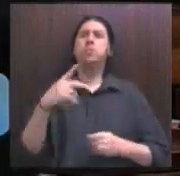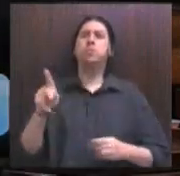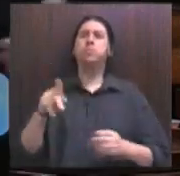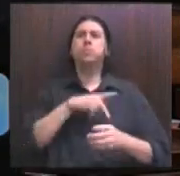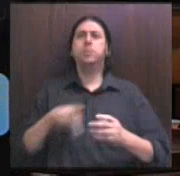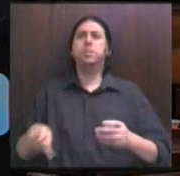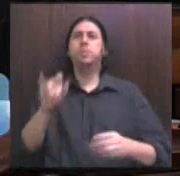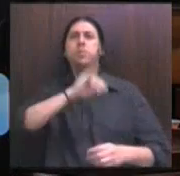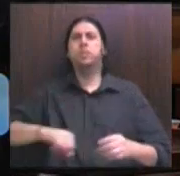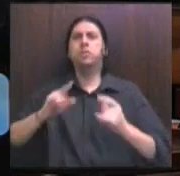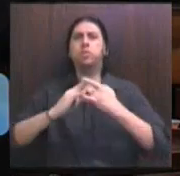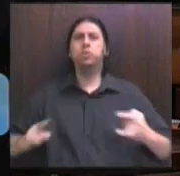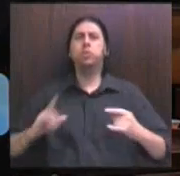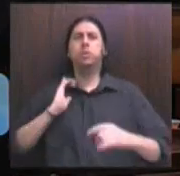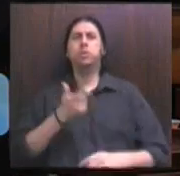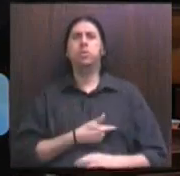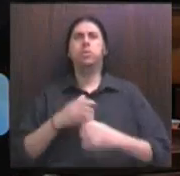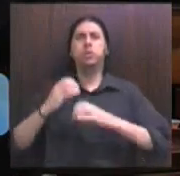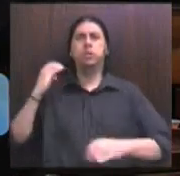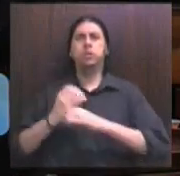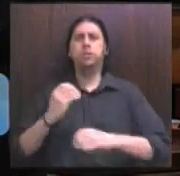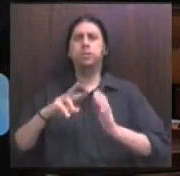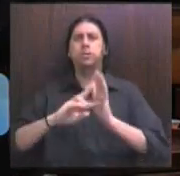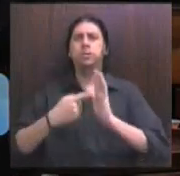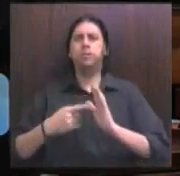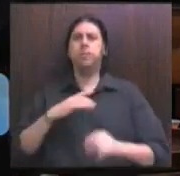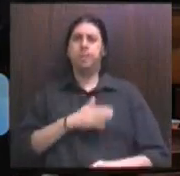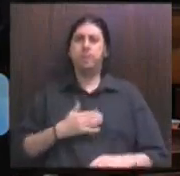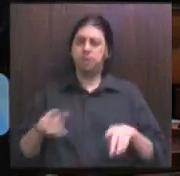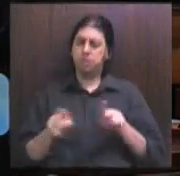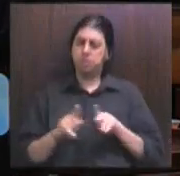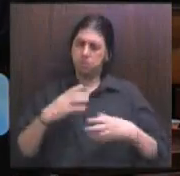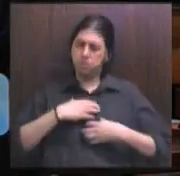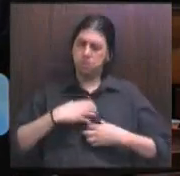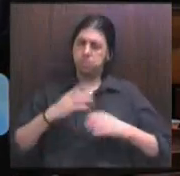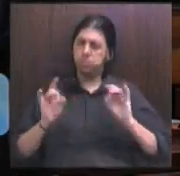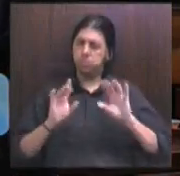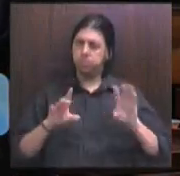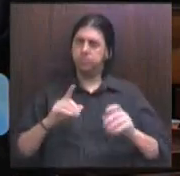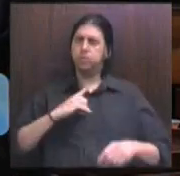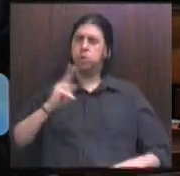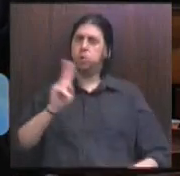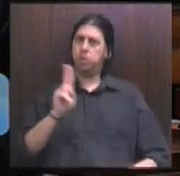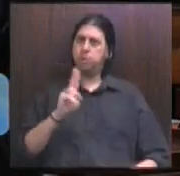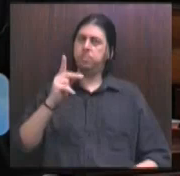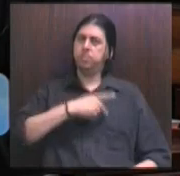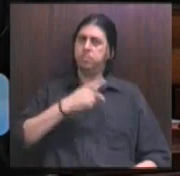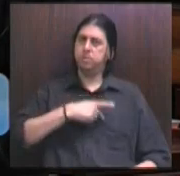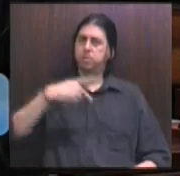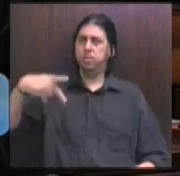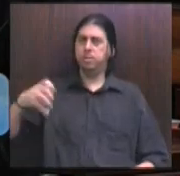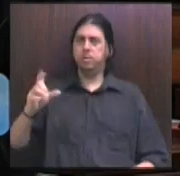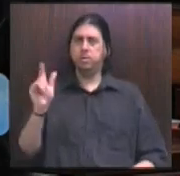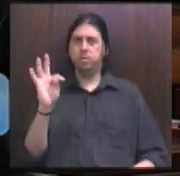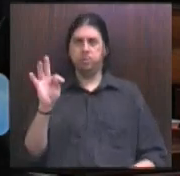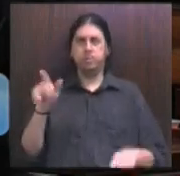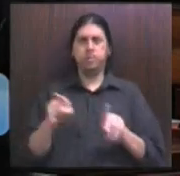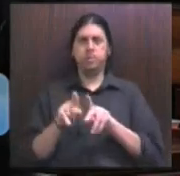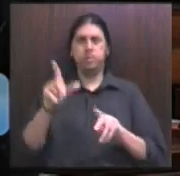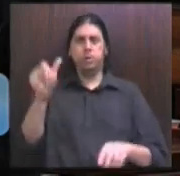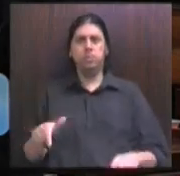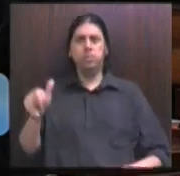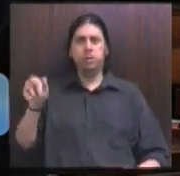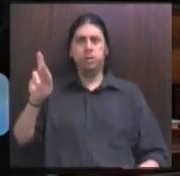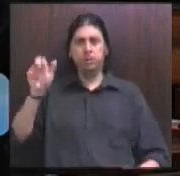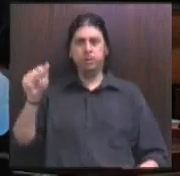dessa importante instituição para nós, engenheiros. Saudar aqui, de um modo especial, então, em nome da bancada do PDT, o Luiz